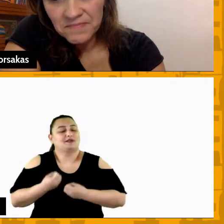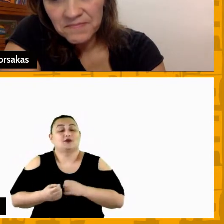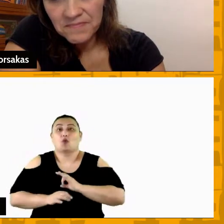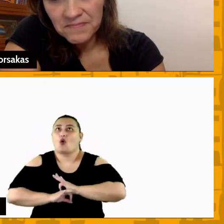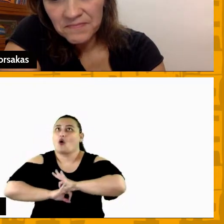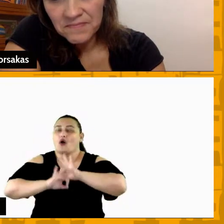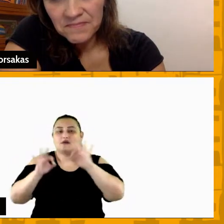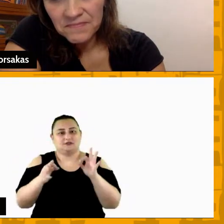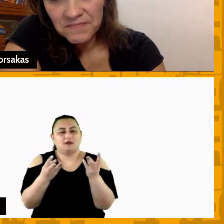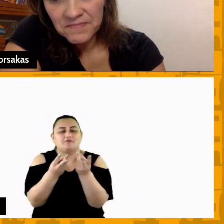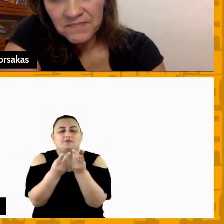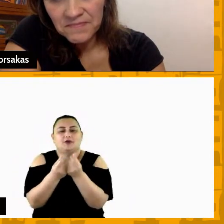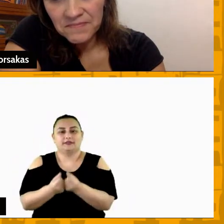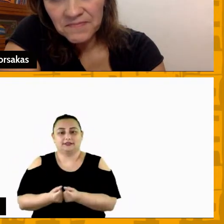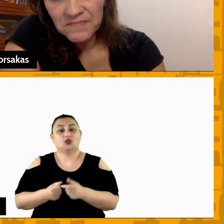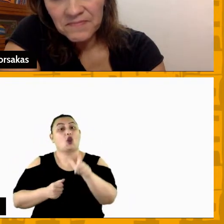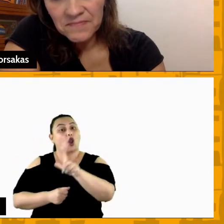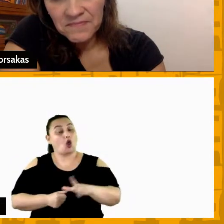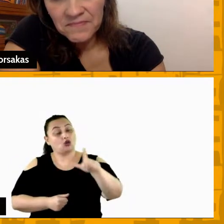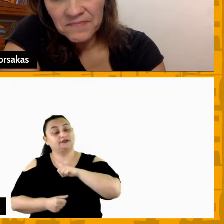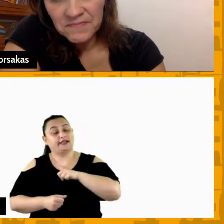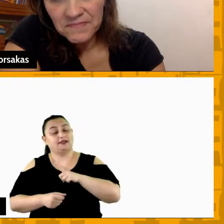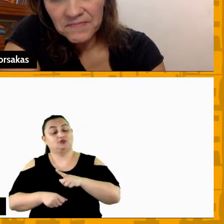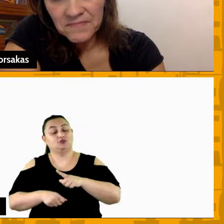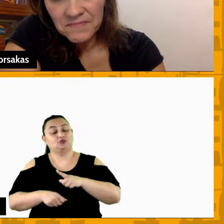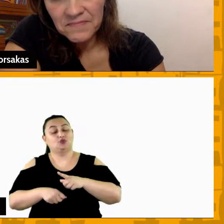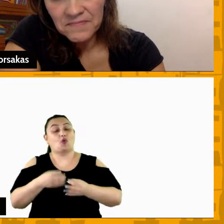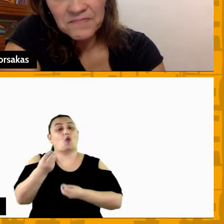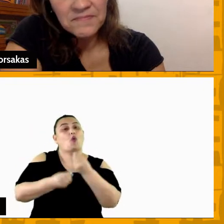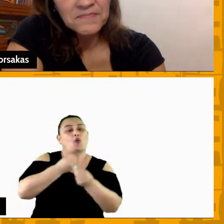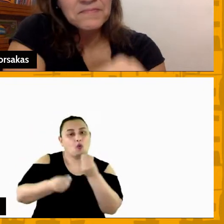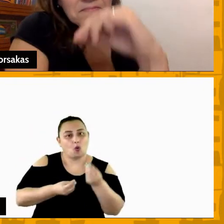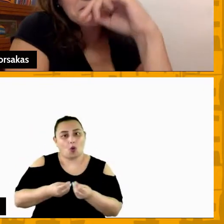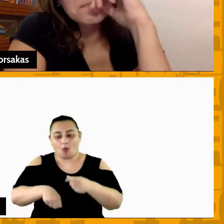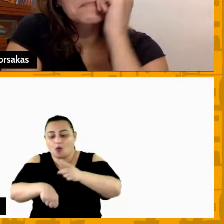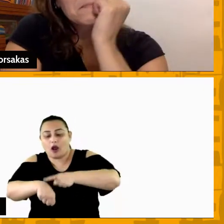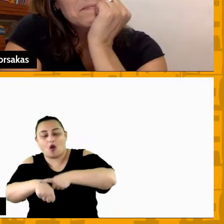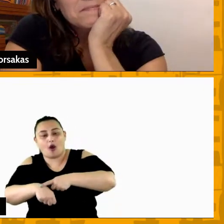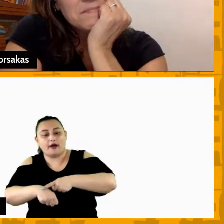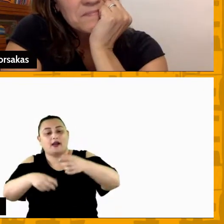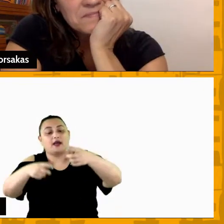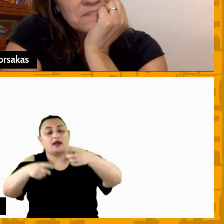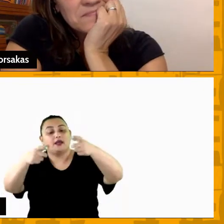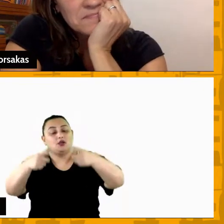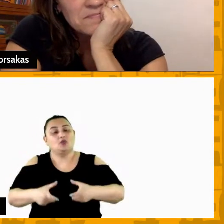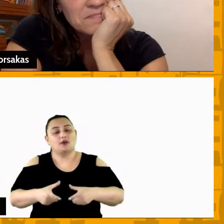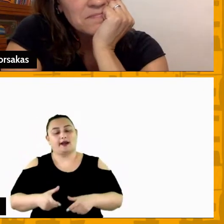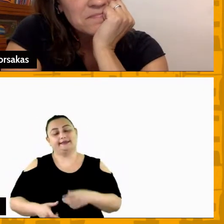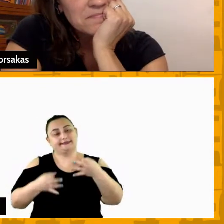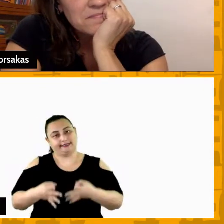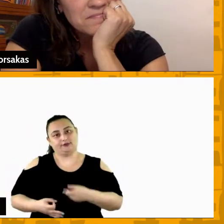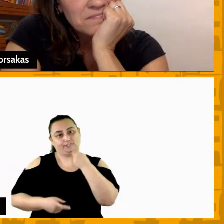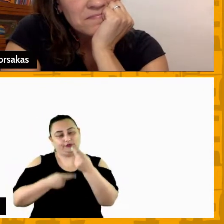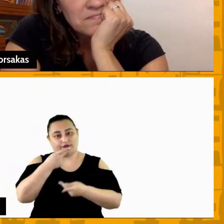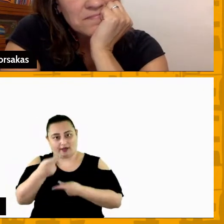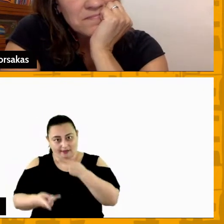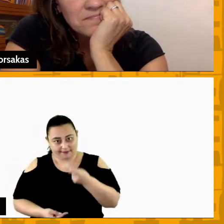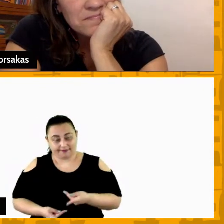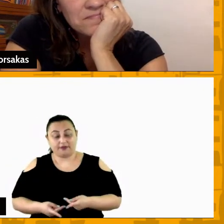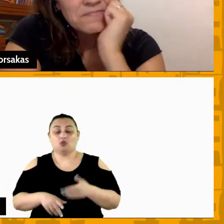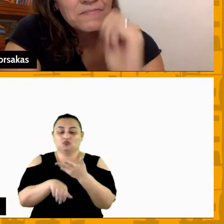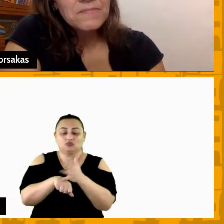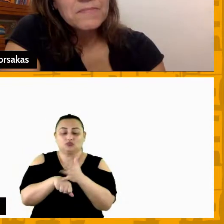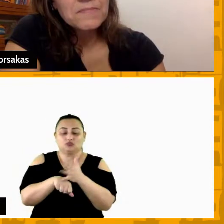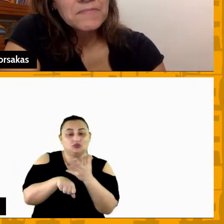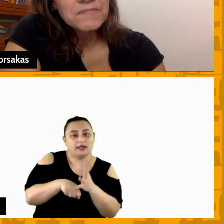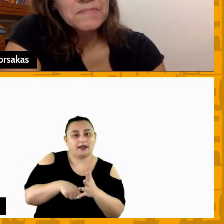tem a hora certa e o jeito certo de falar e eu costumo dizer que no treinamento essa abertura